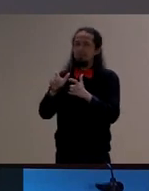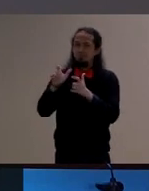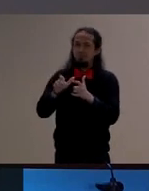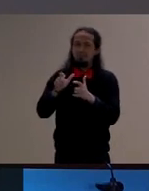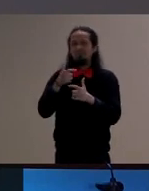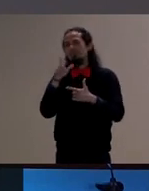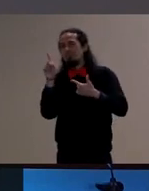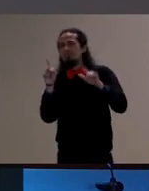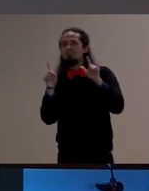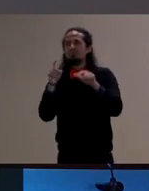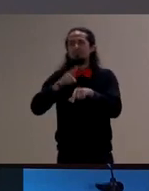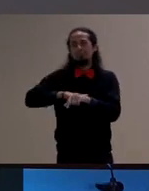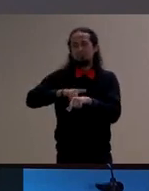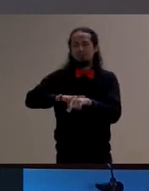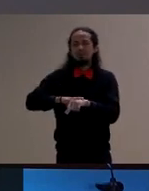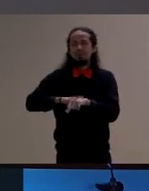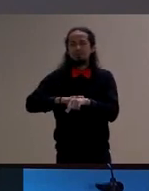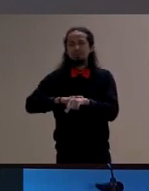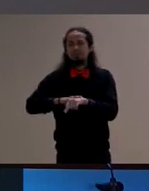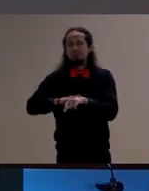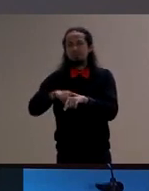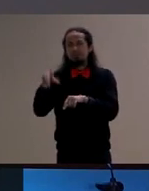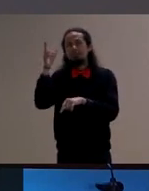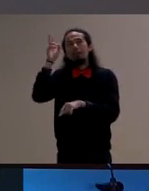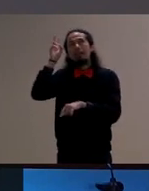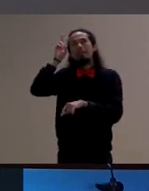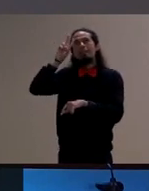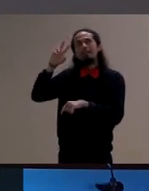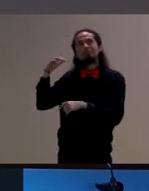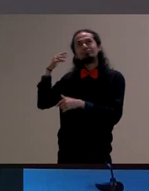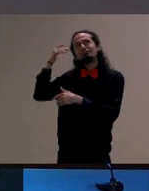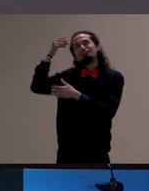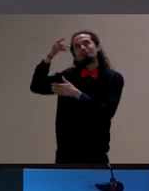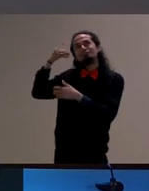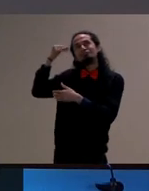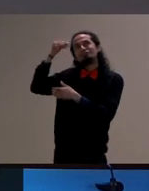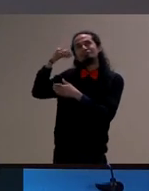para fazer esse exercício que é um exercício não de